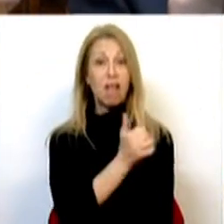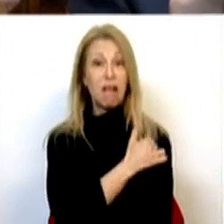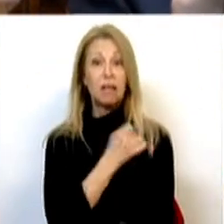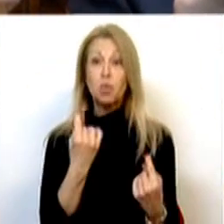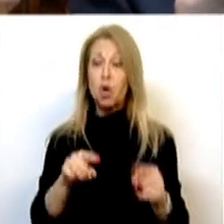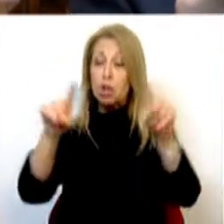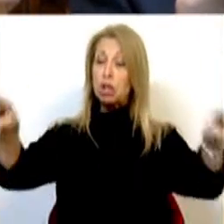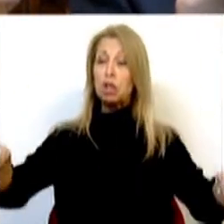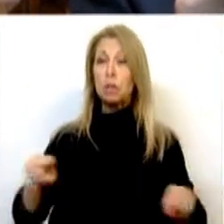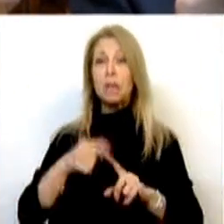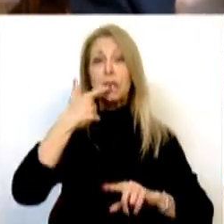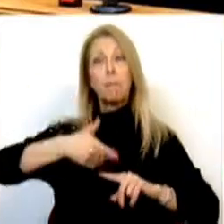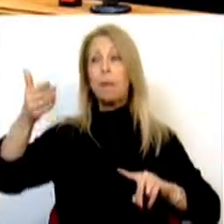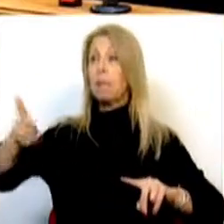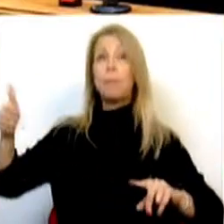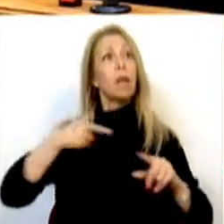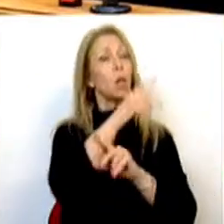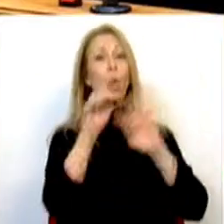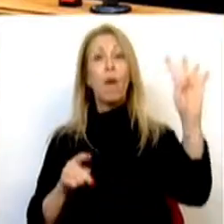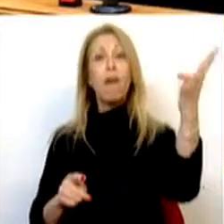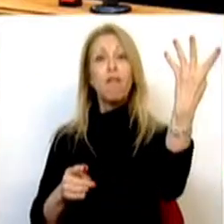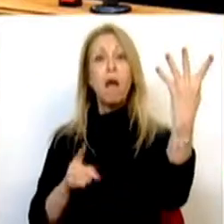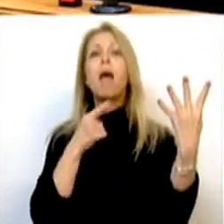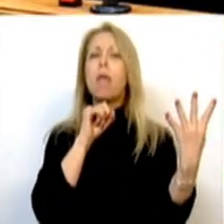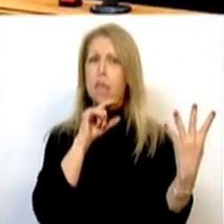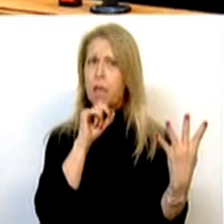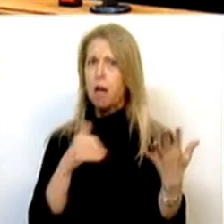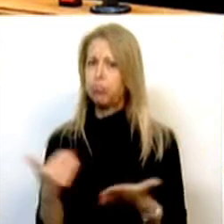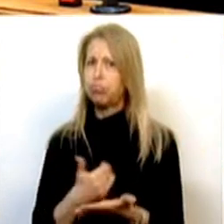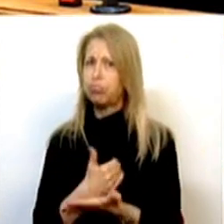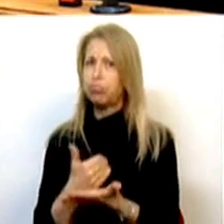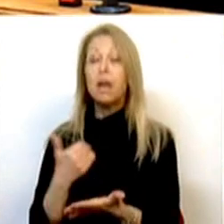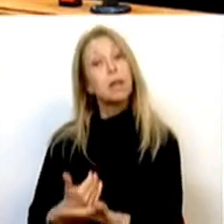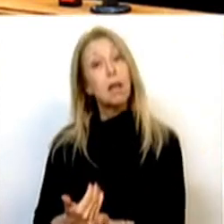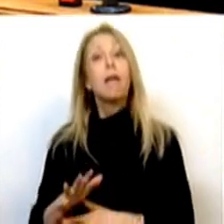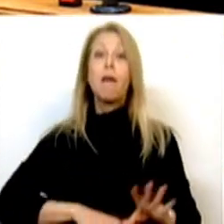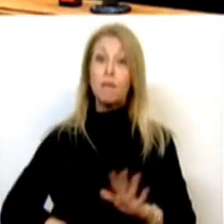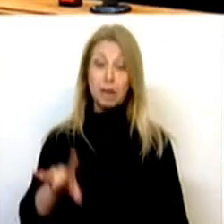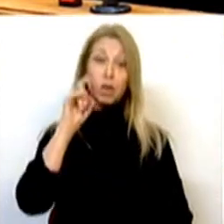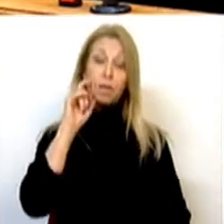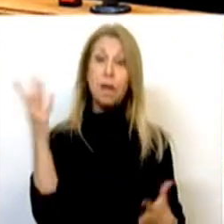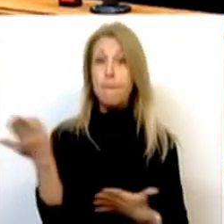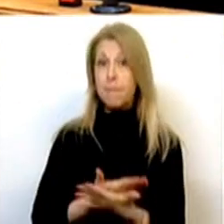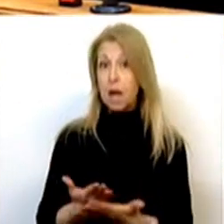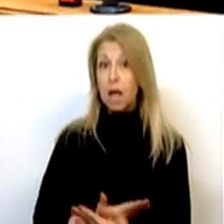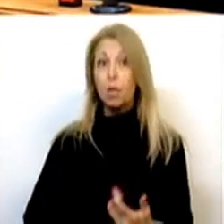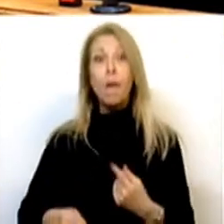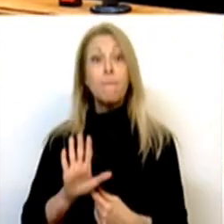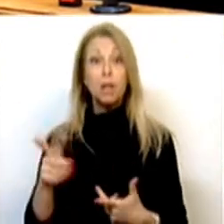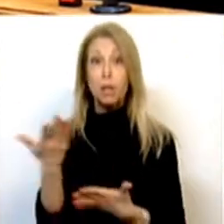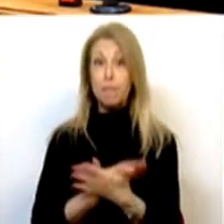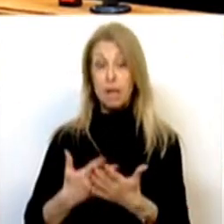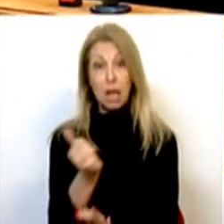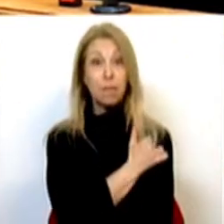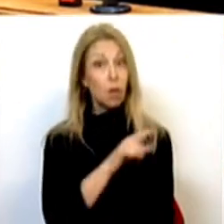com potencial para gerar receitas. fazem a defesa de um mercado, mas não fazem a defesa do mercado de habitação.